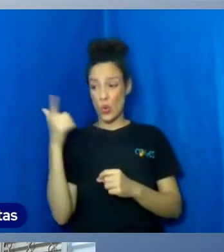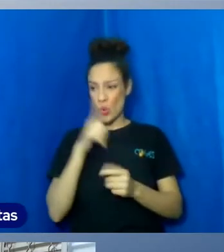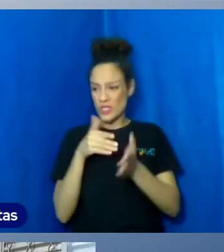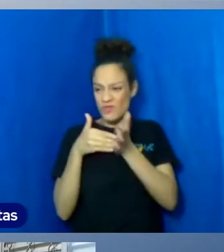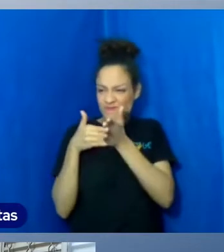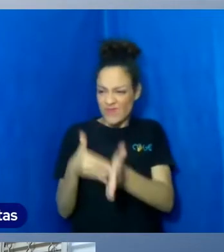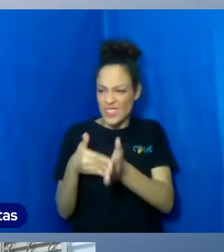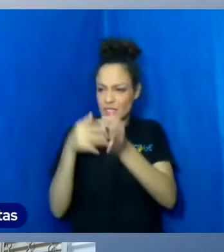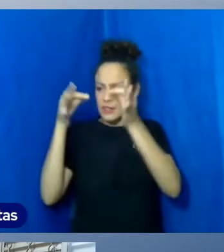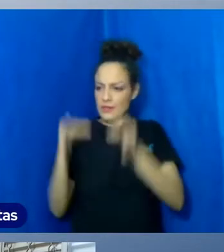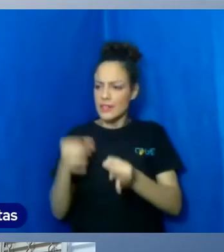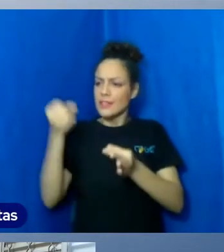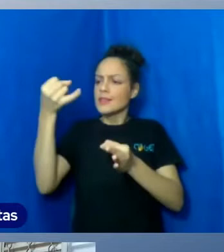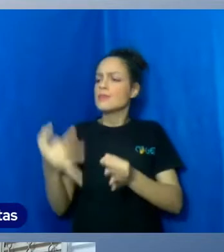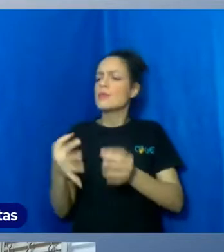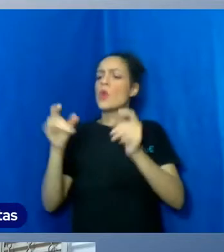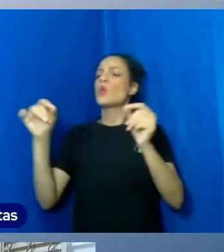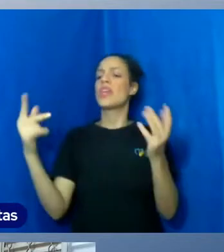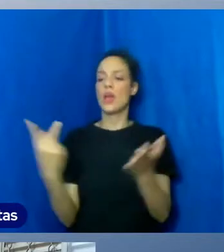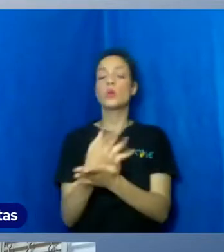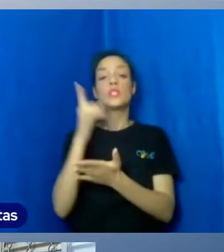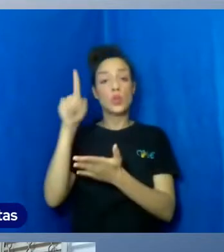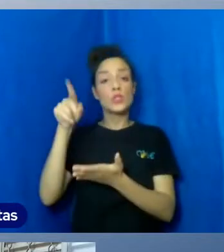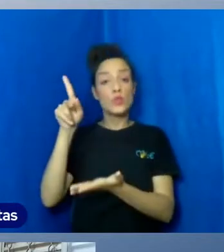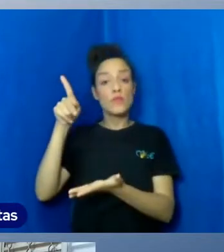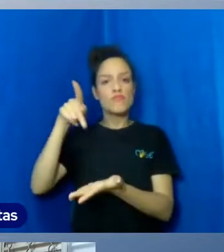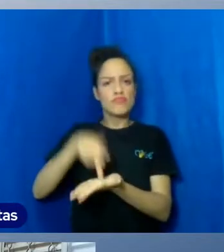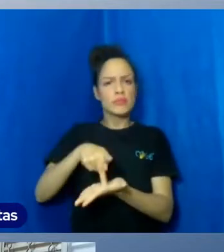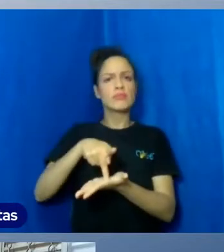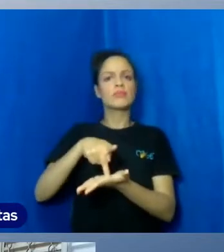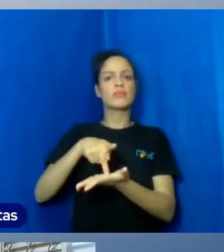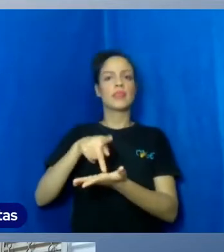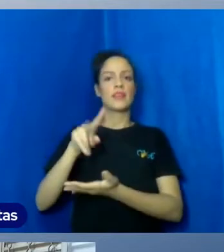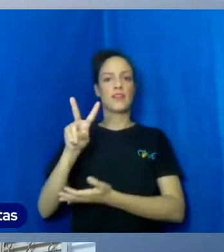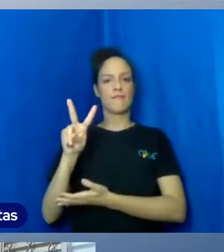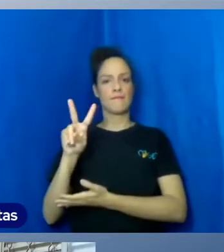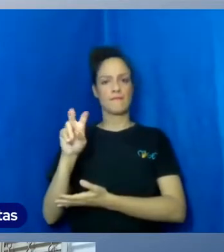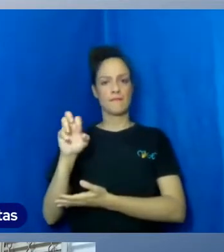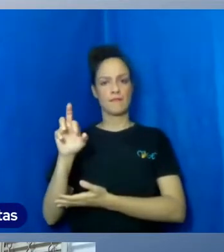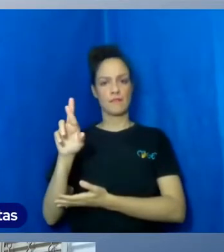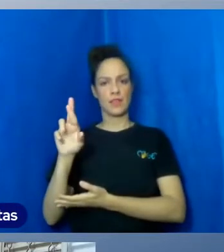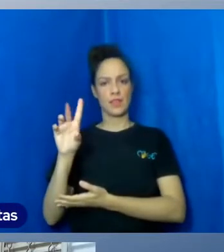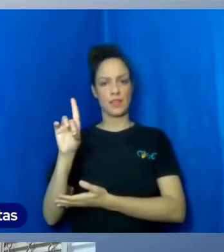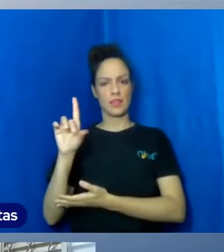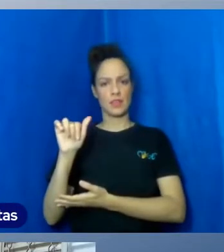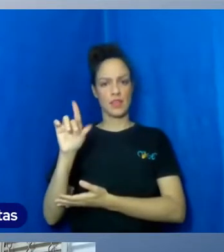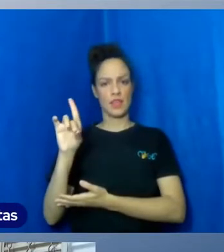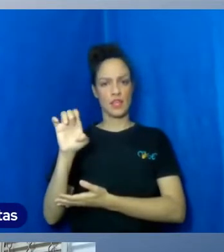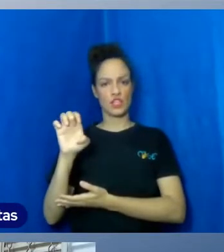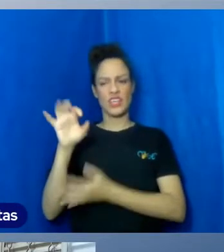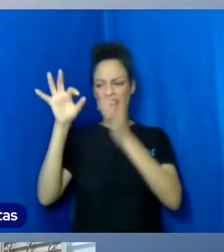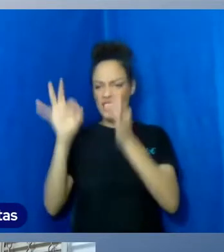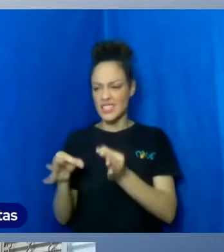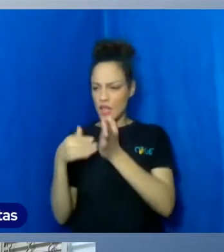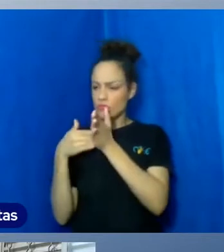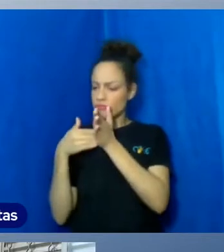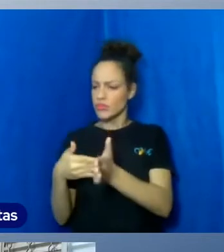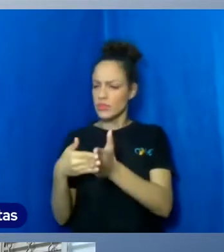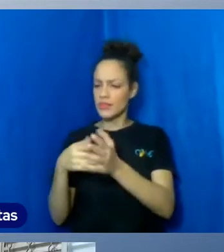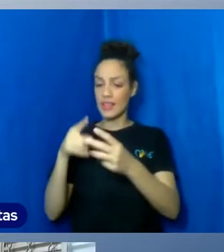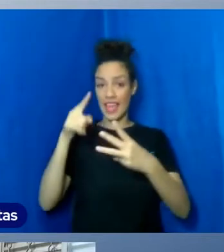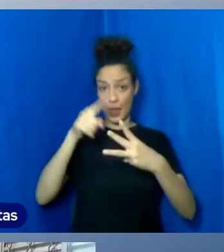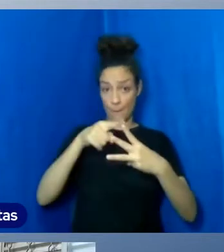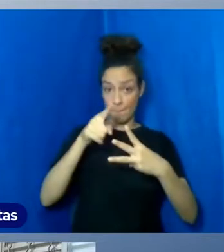a verdade. Então, para os romanos, verdade é falar aquilo que aconteceu de maneira correta. Quanto mais